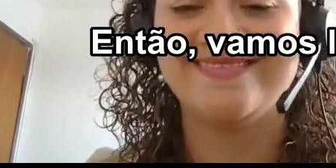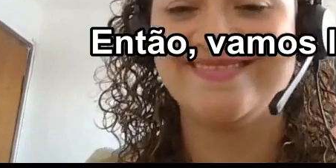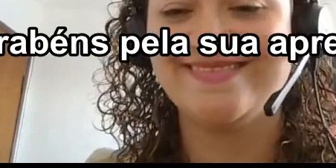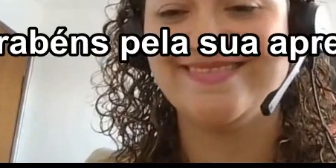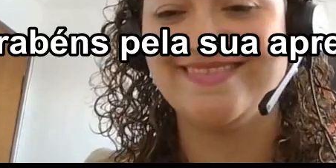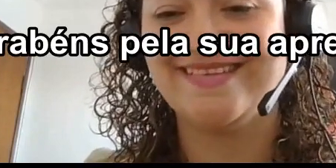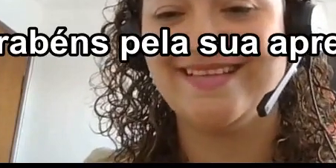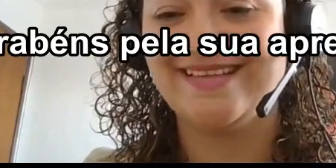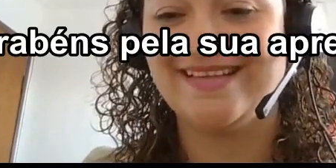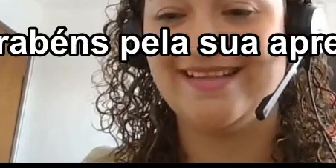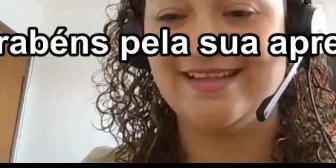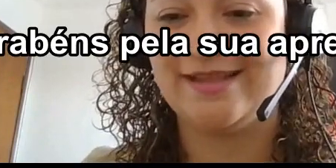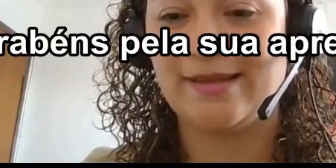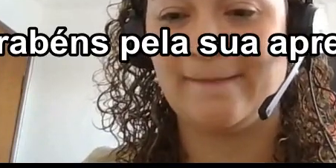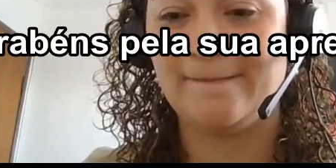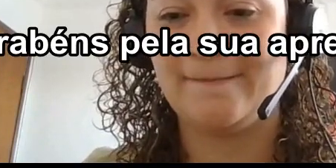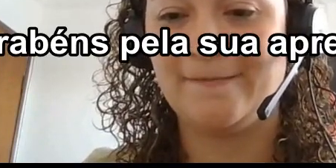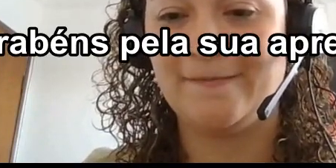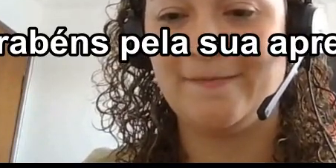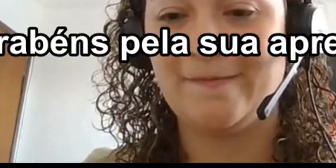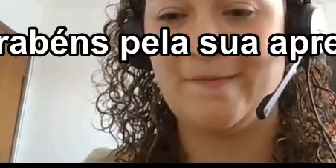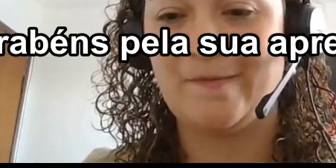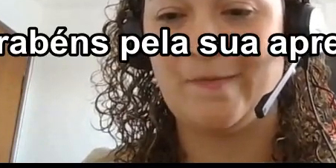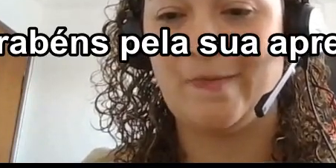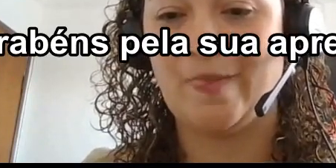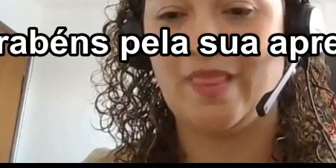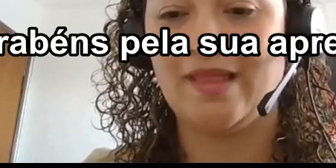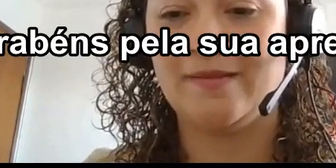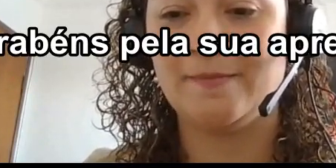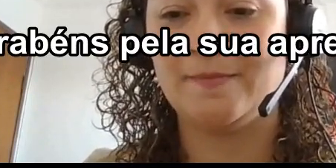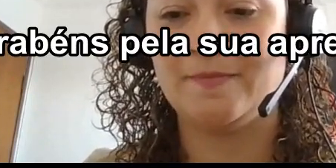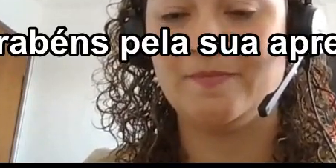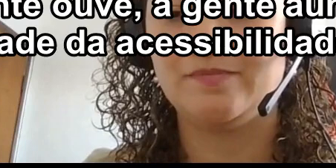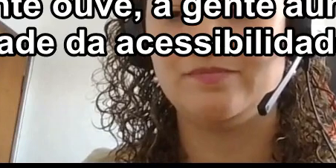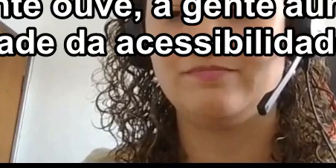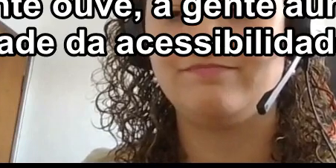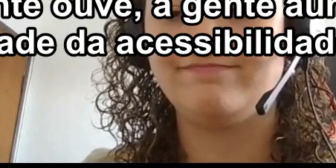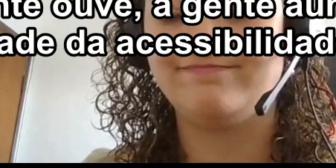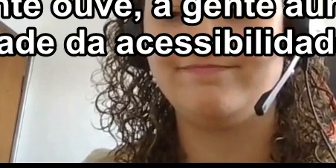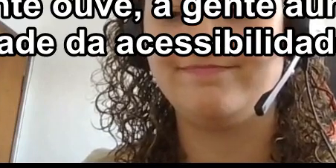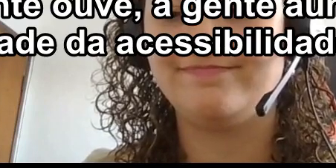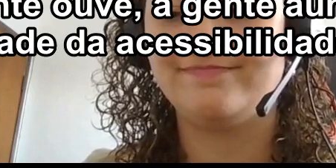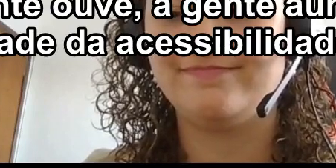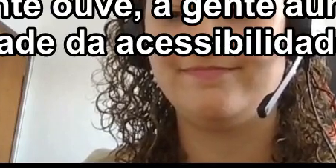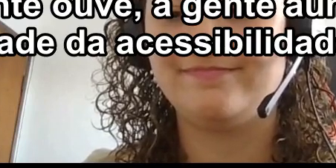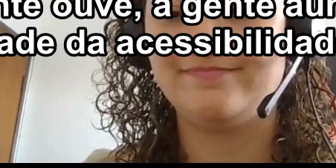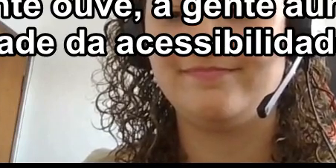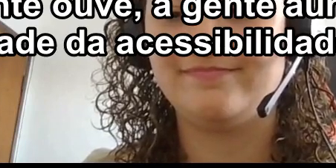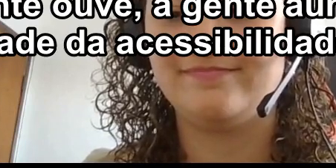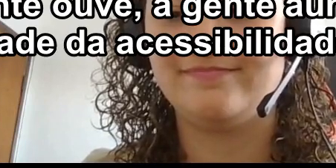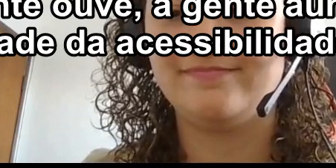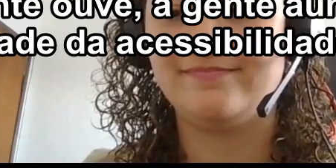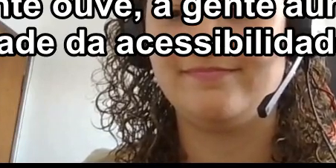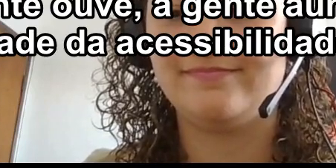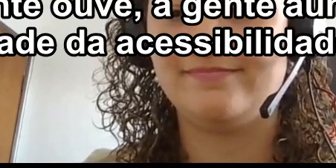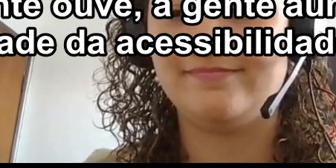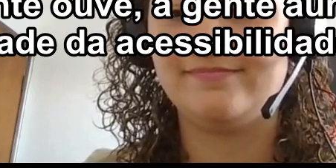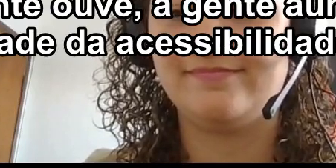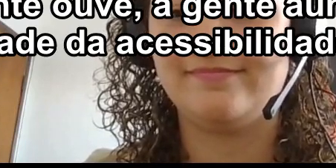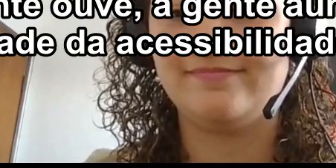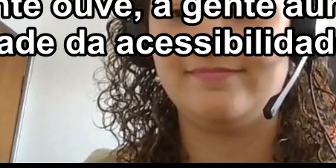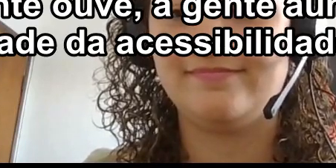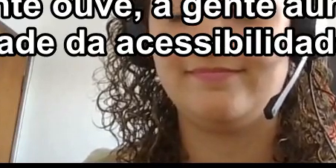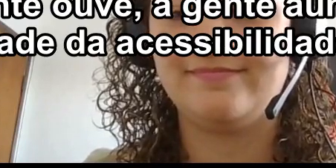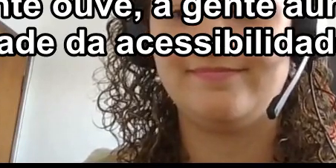Então, vamos lá. Eu, primeiro, parabéns pela sua apresentação. Está incrível. Cada vez que a gente ouve, a gente aumenta um